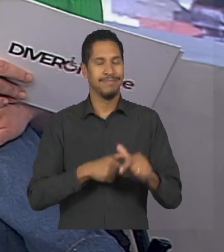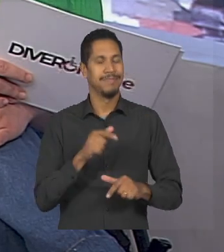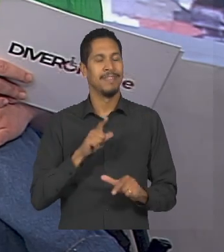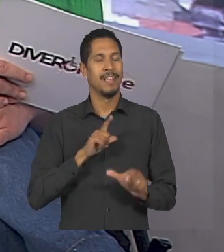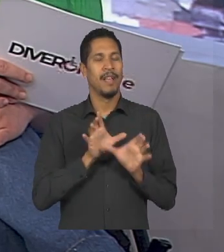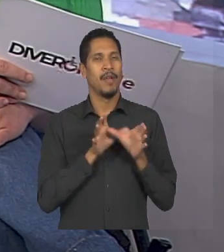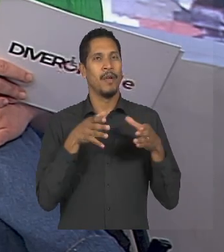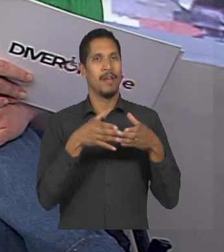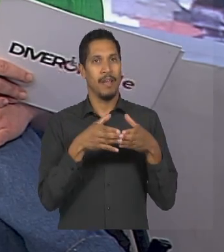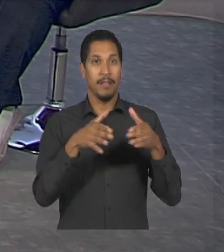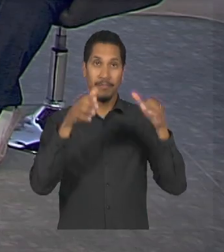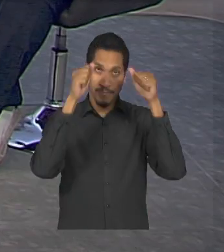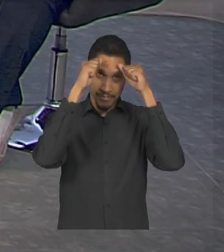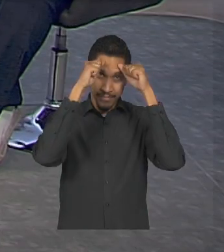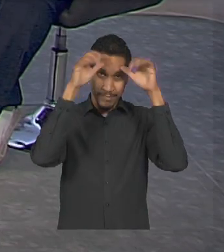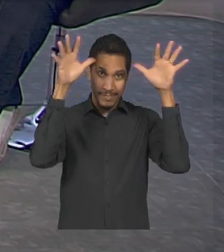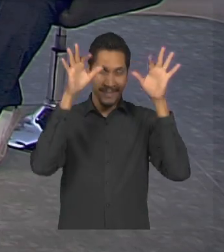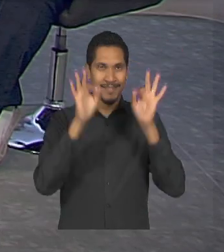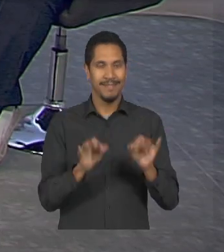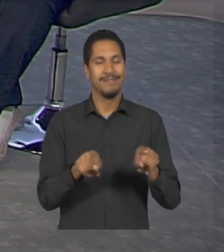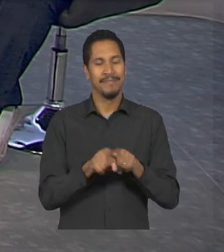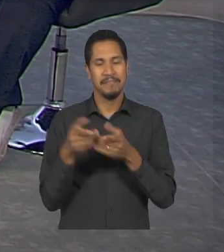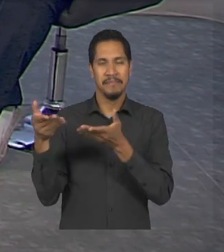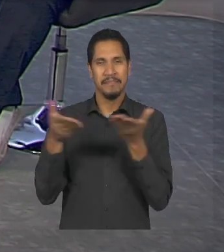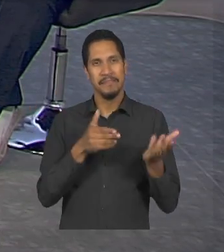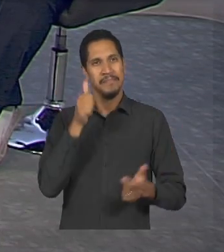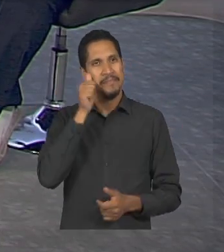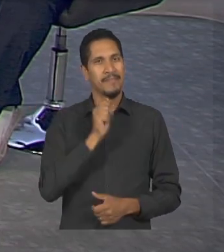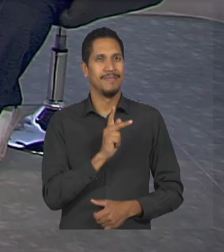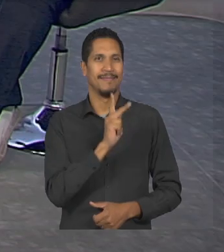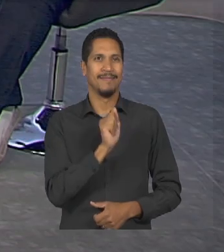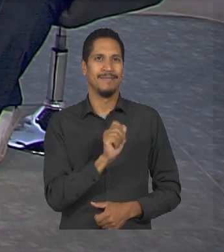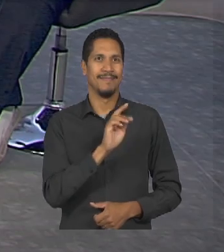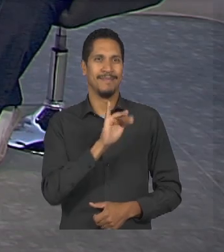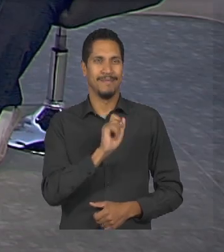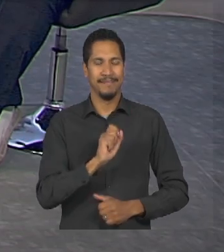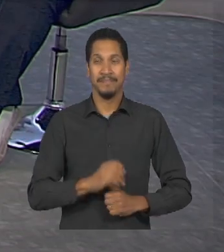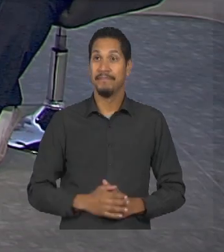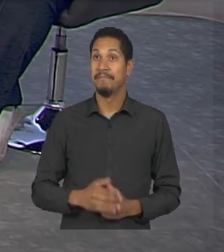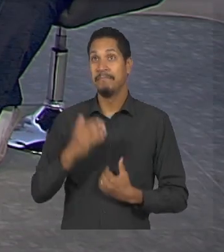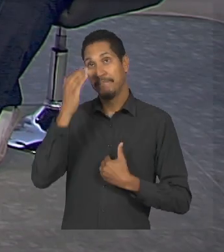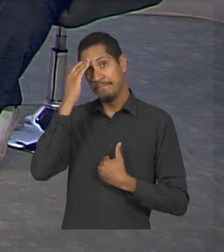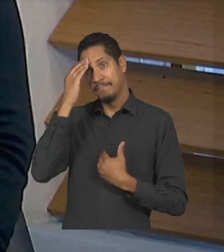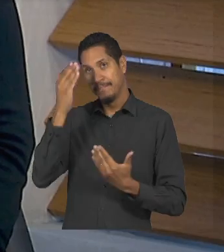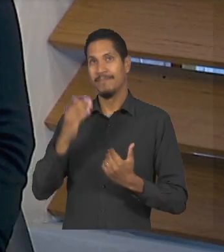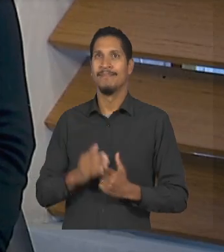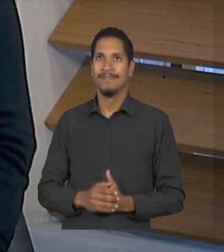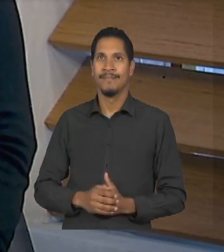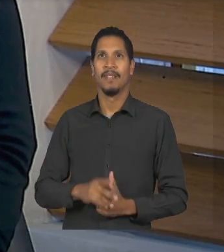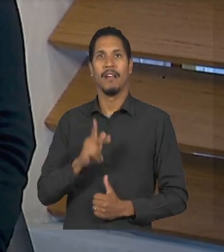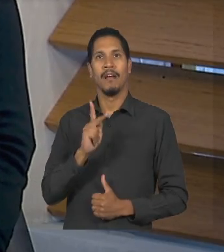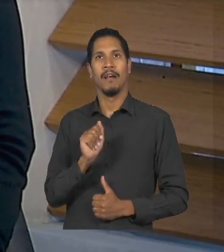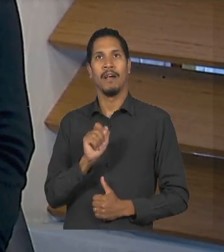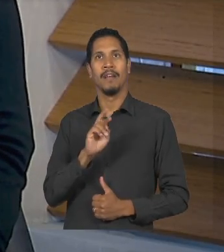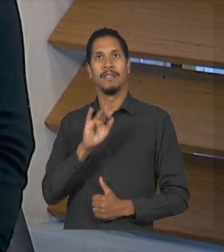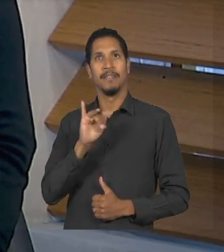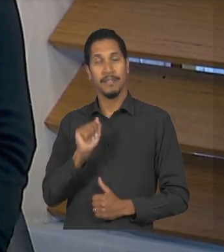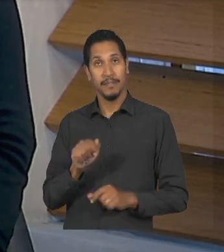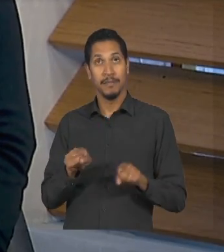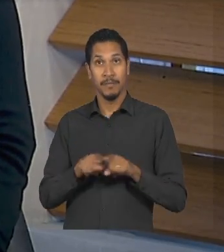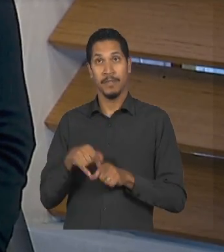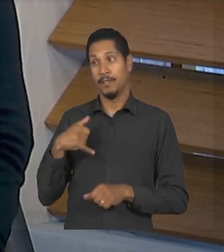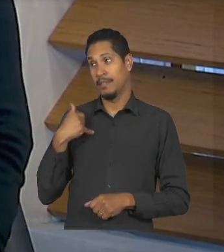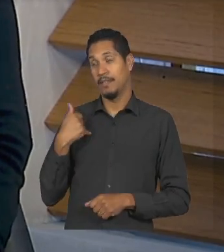comunidade autista seja bem-vinda Cátia. Muito obrigada eu sou Cátia Apolinário uma mulher de